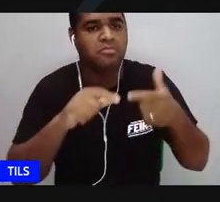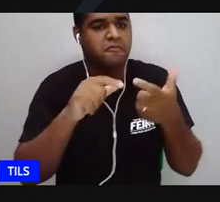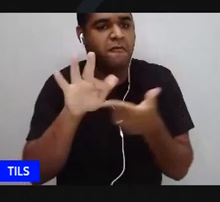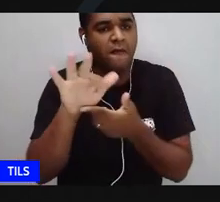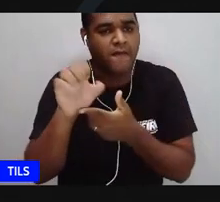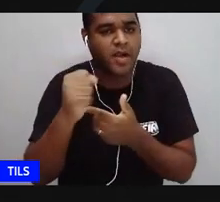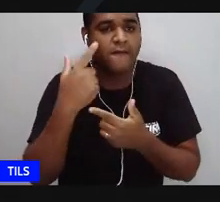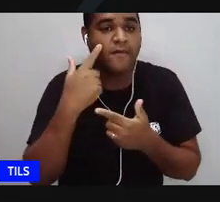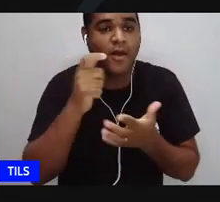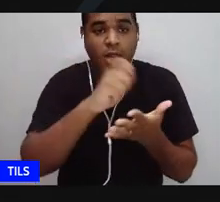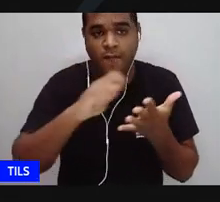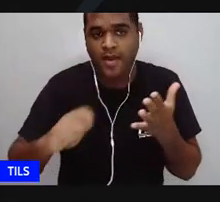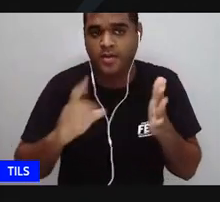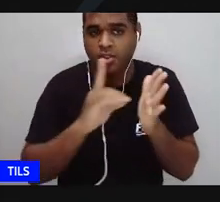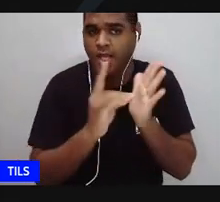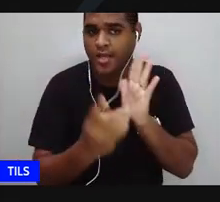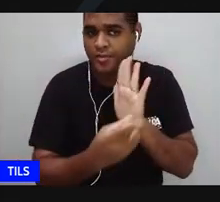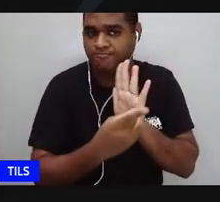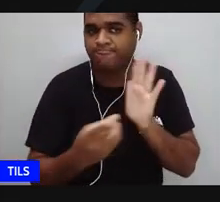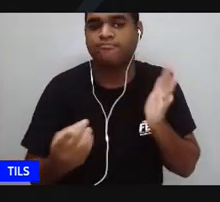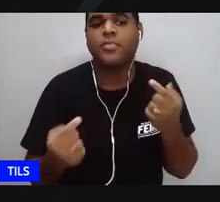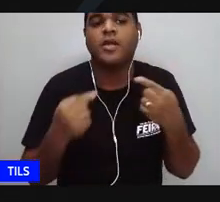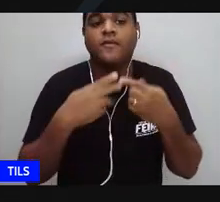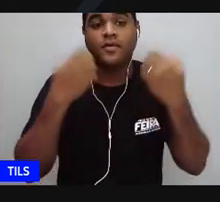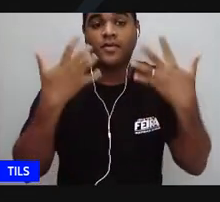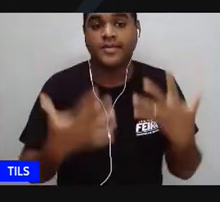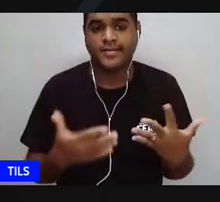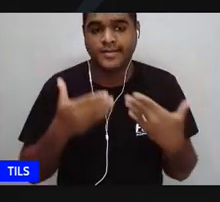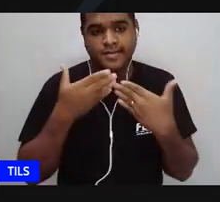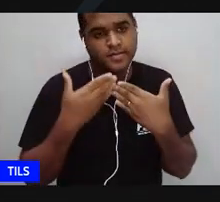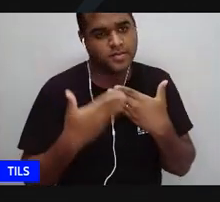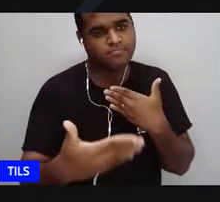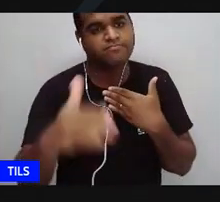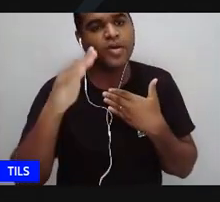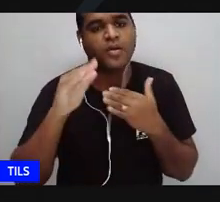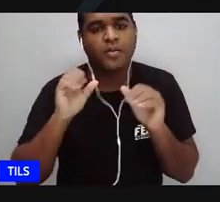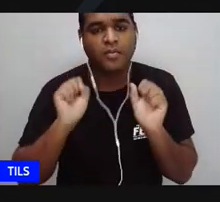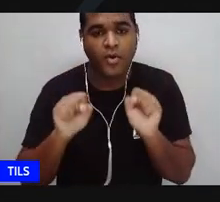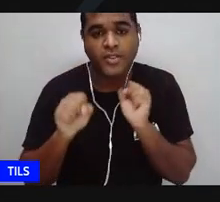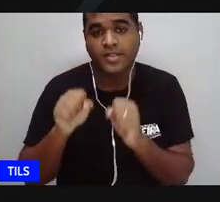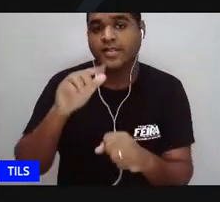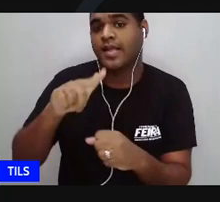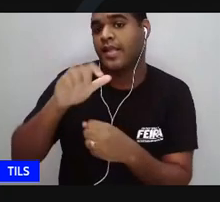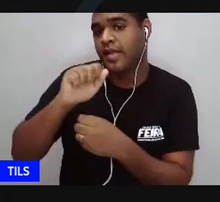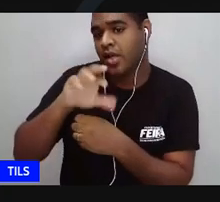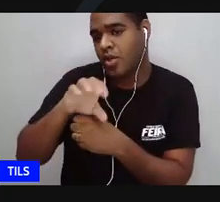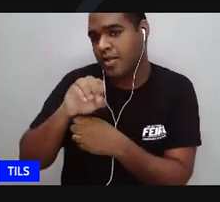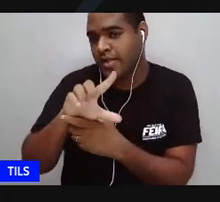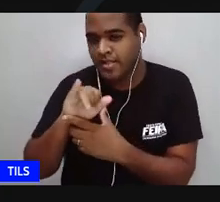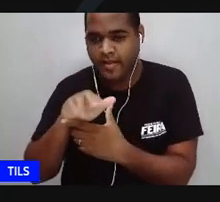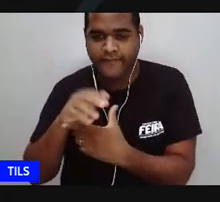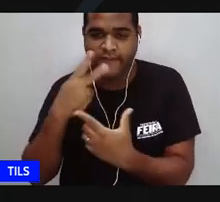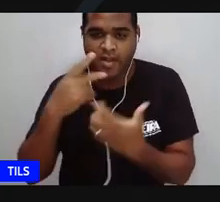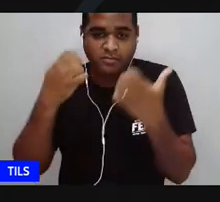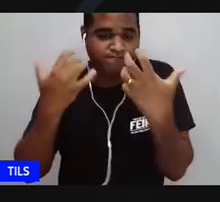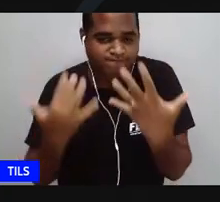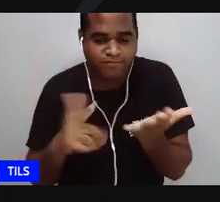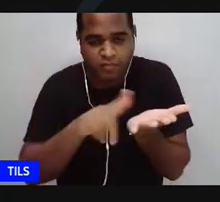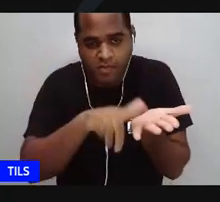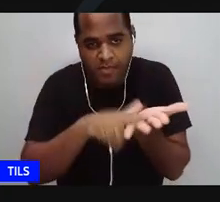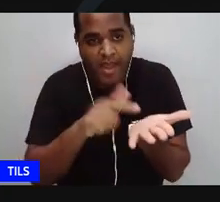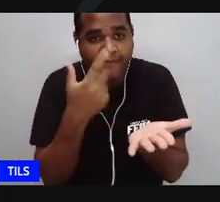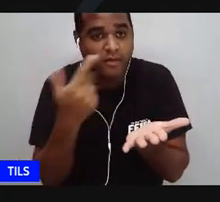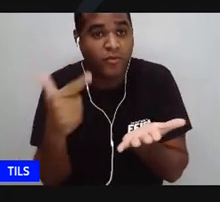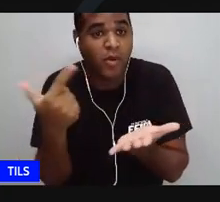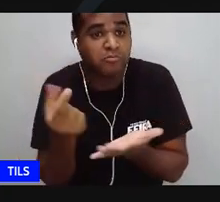escreva o seu diário. Um dia, quando Carolina escrevia naquele espetáculo de papel, porque ela